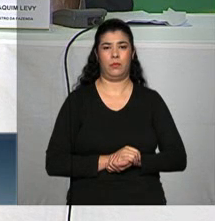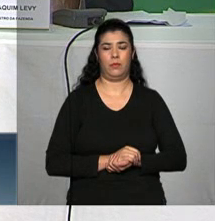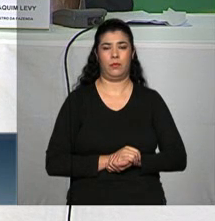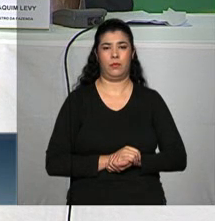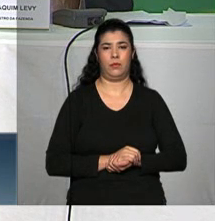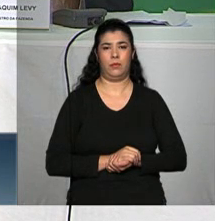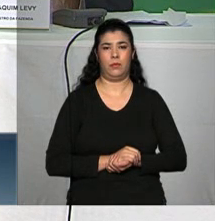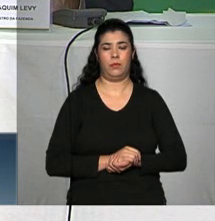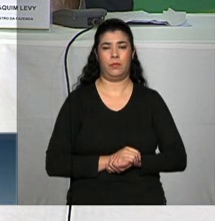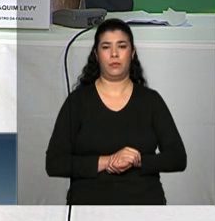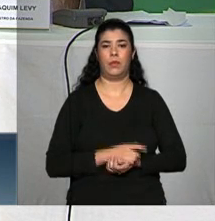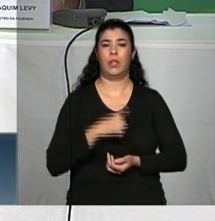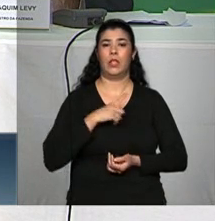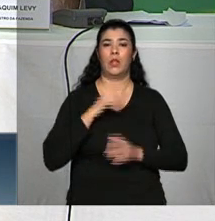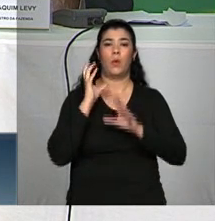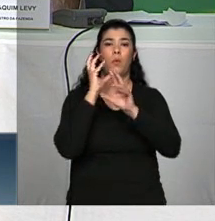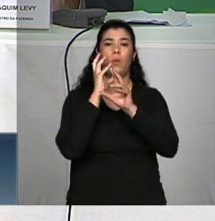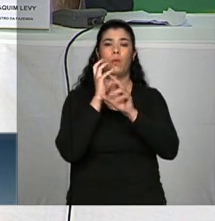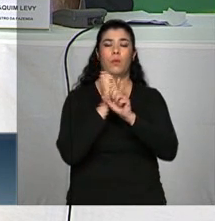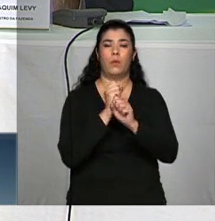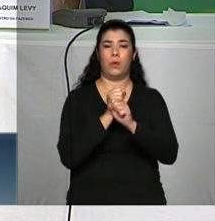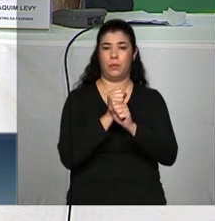A despesa a gente calcula